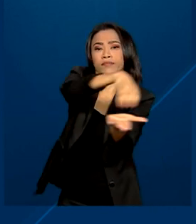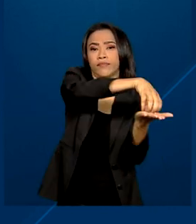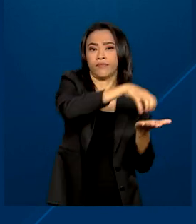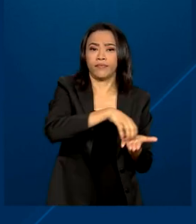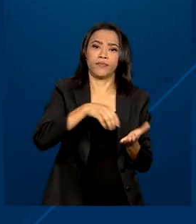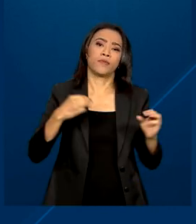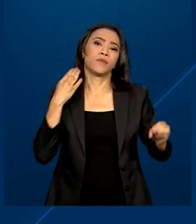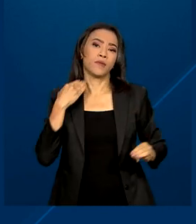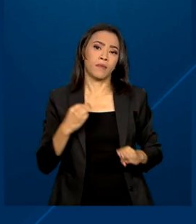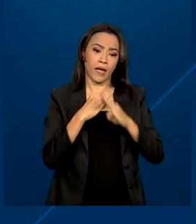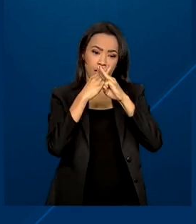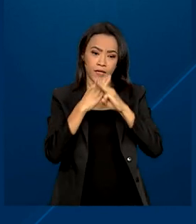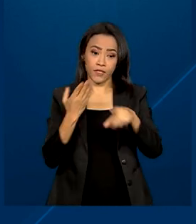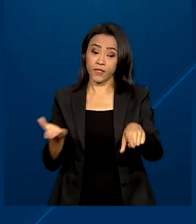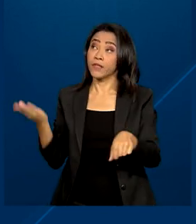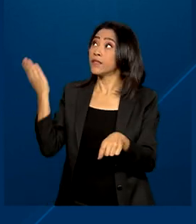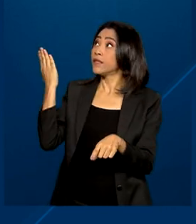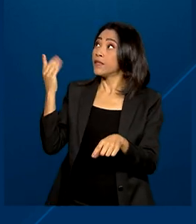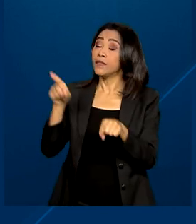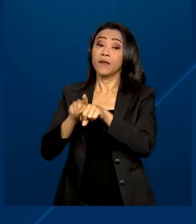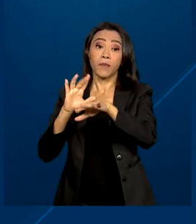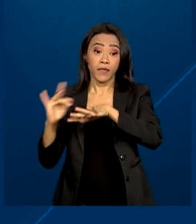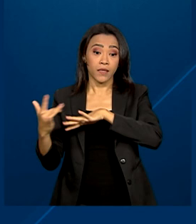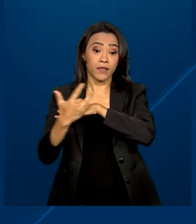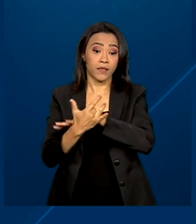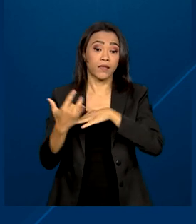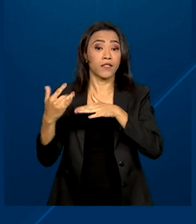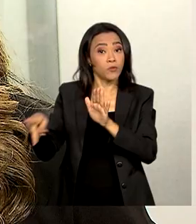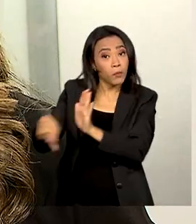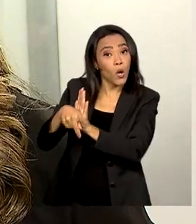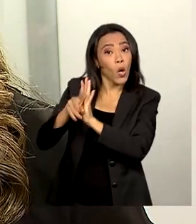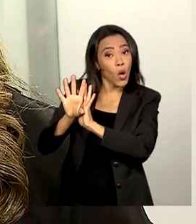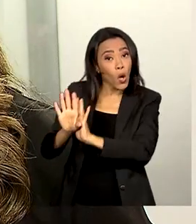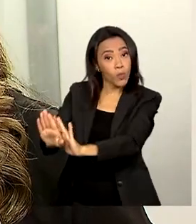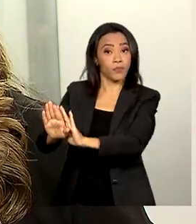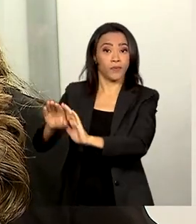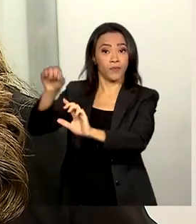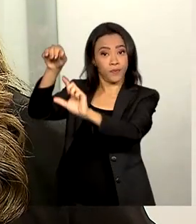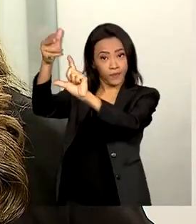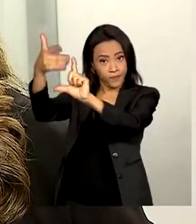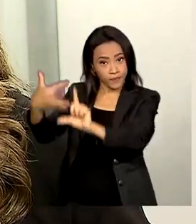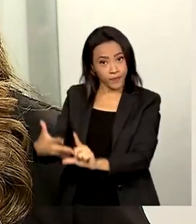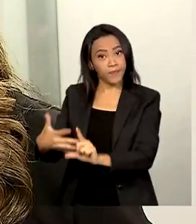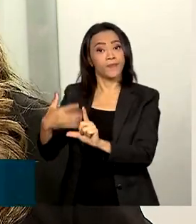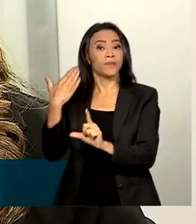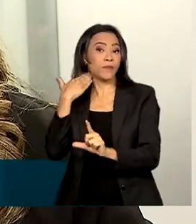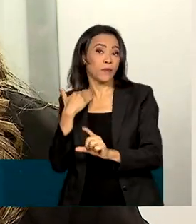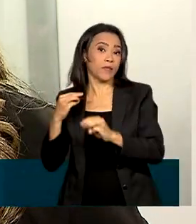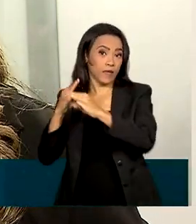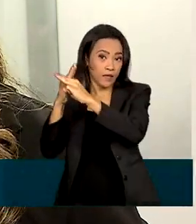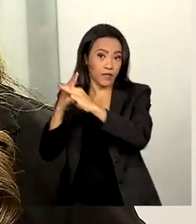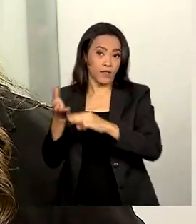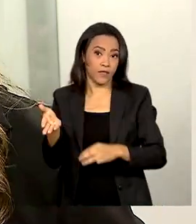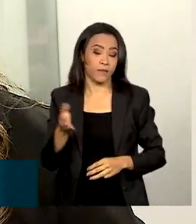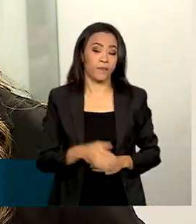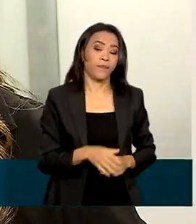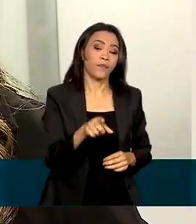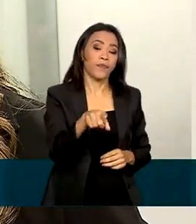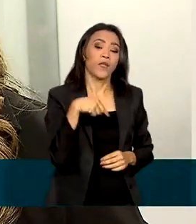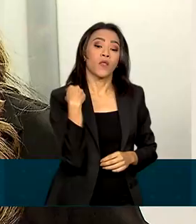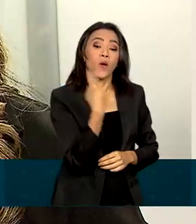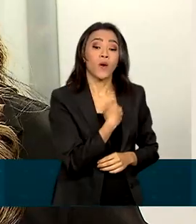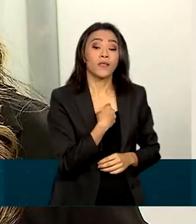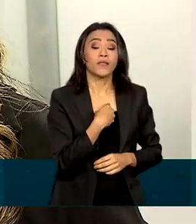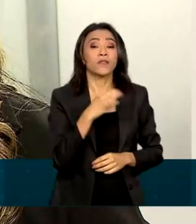o país. E ainda pelas redes sociais da instituição. Em setembro nós pretendíamos receber